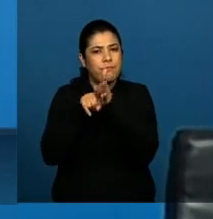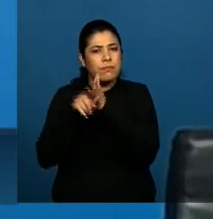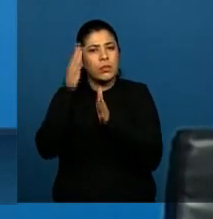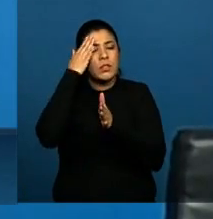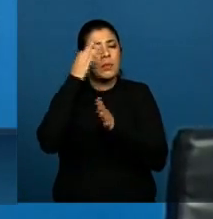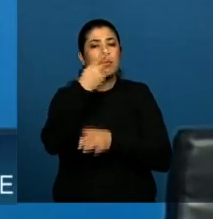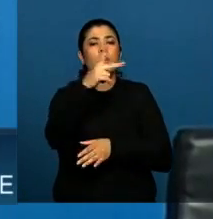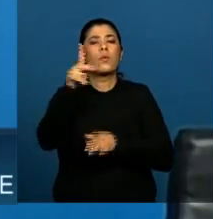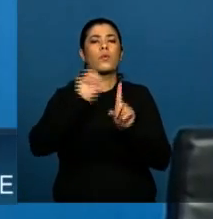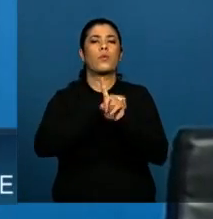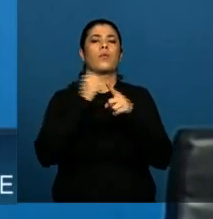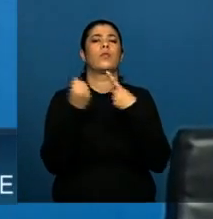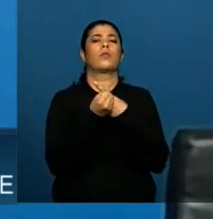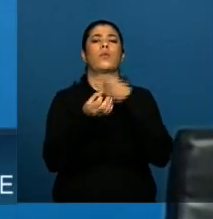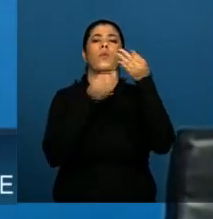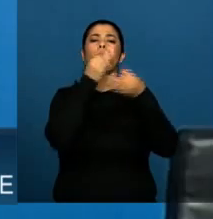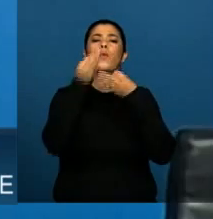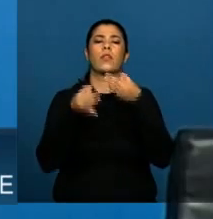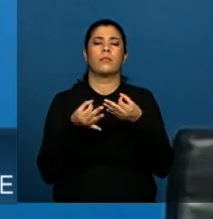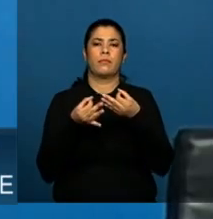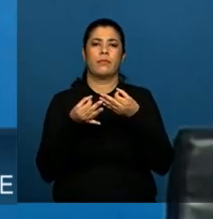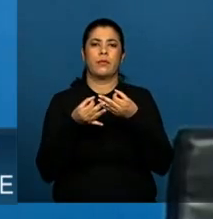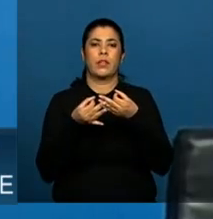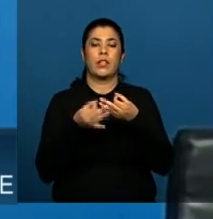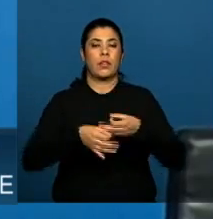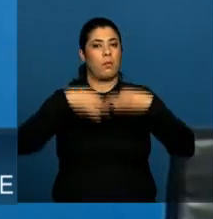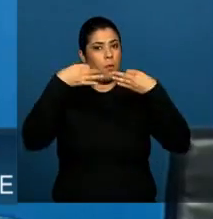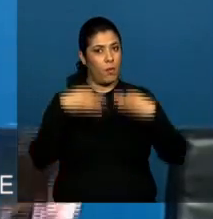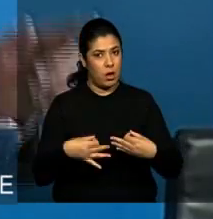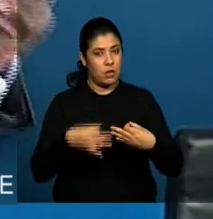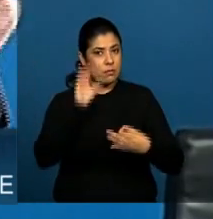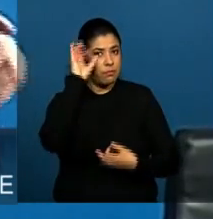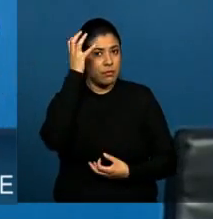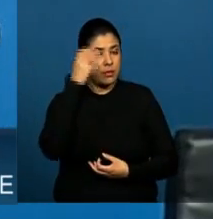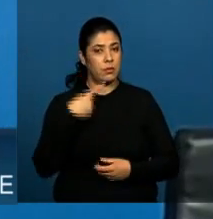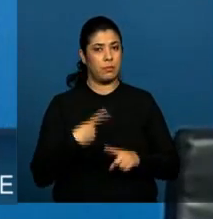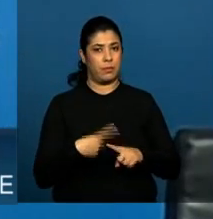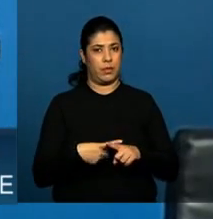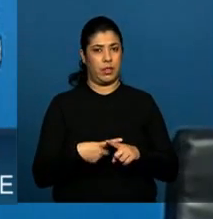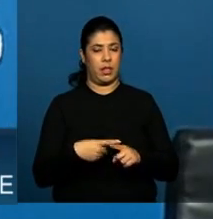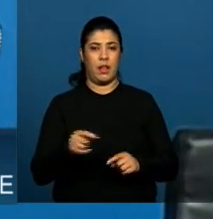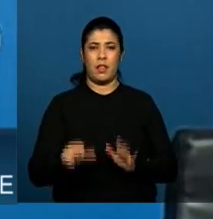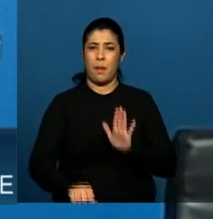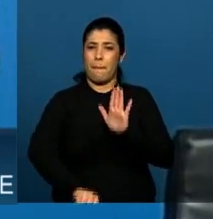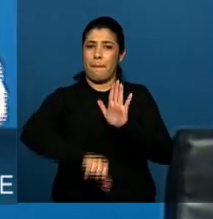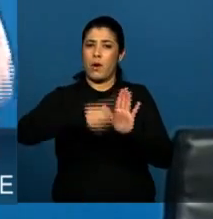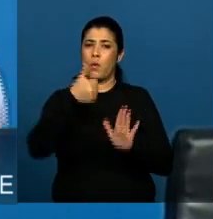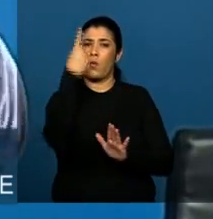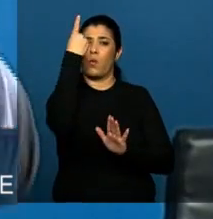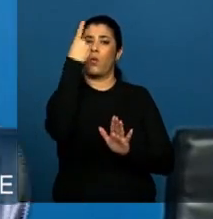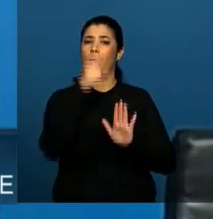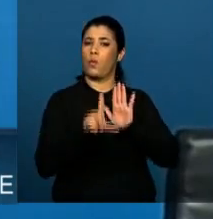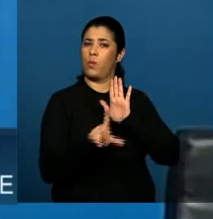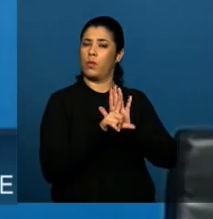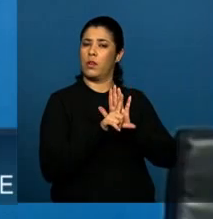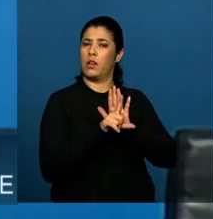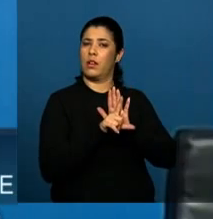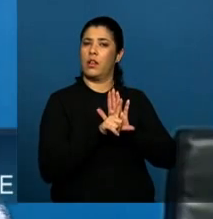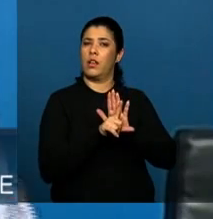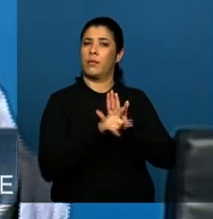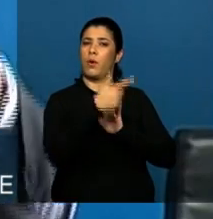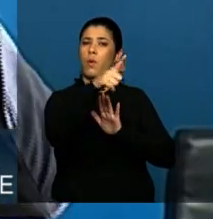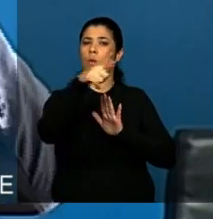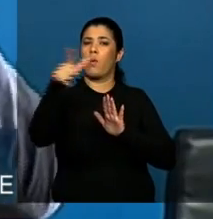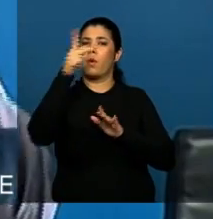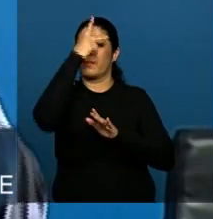de toda a sociedade. E esse é um grande acerto, porque nós só temos essa lei que é referência hoje no mundo, porque ela foi feita a muitas mãos.